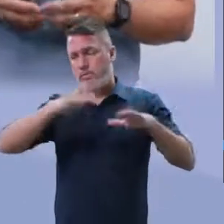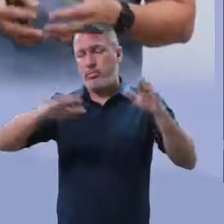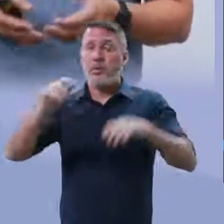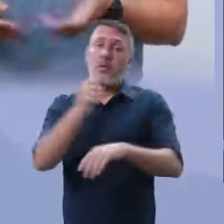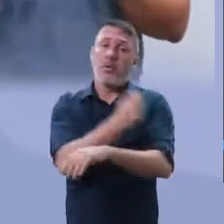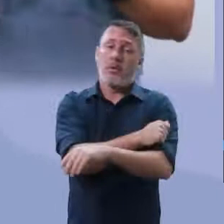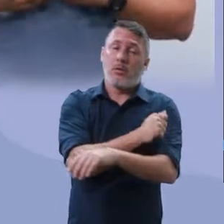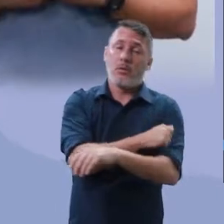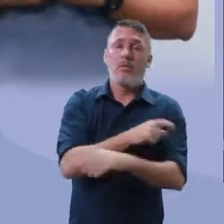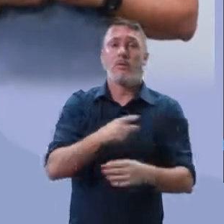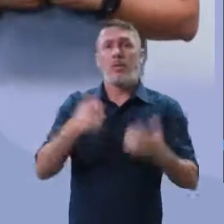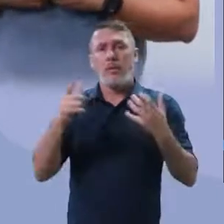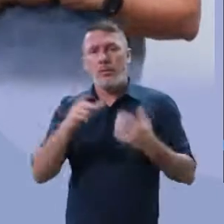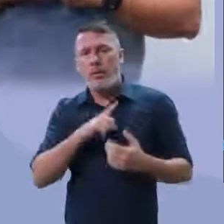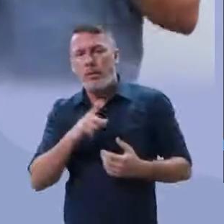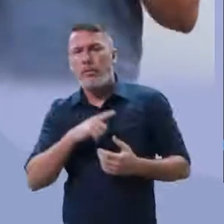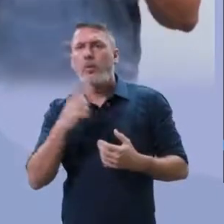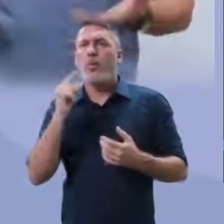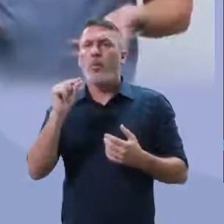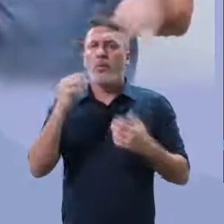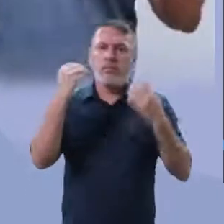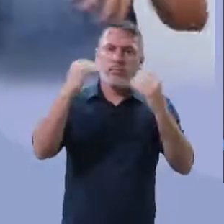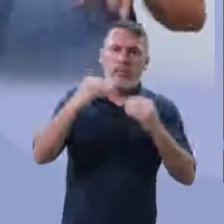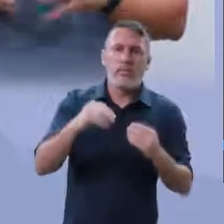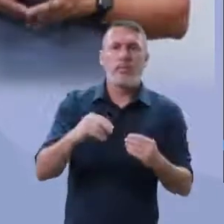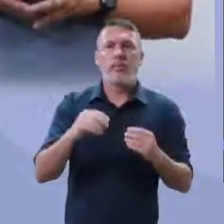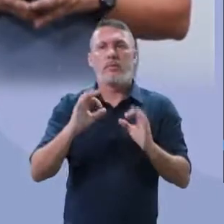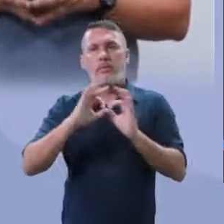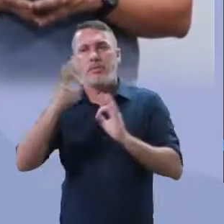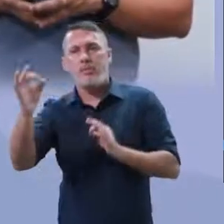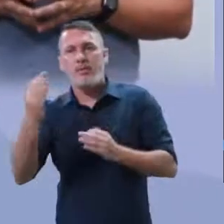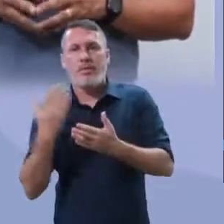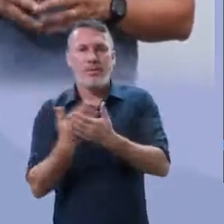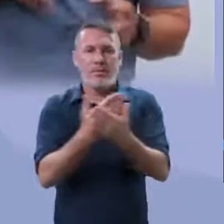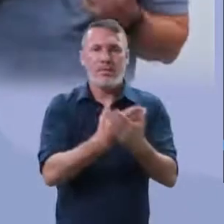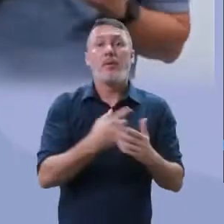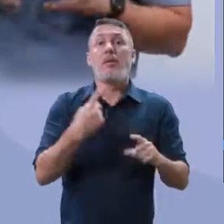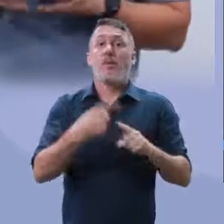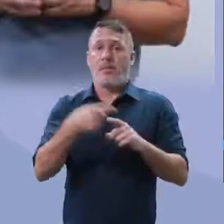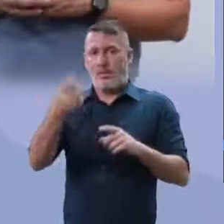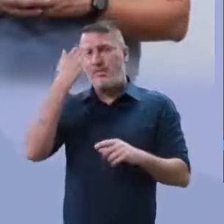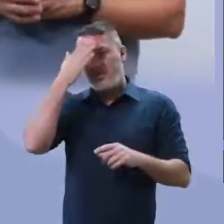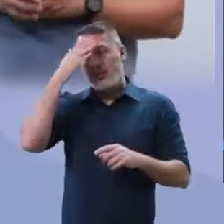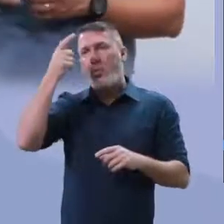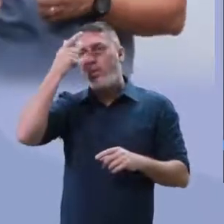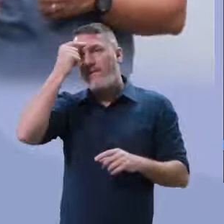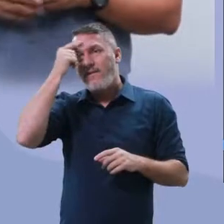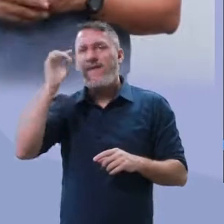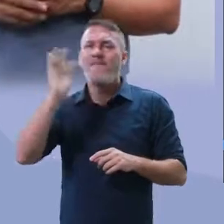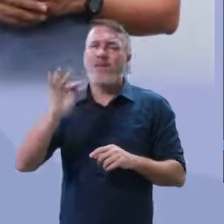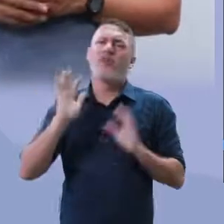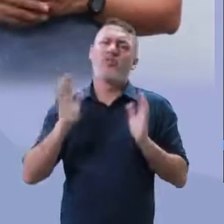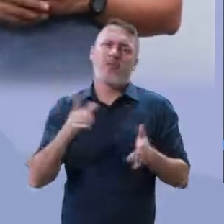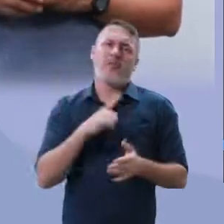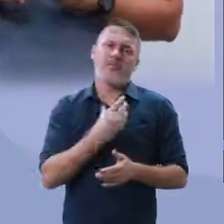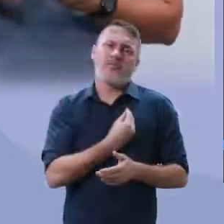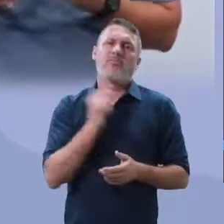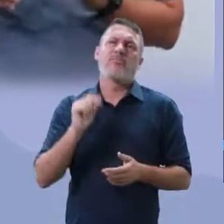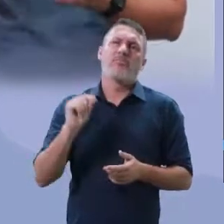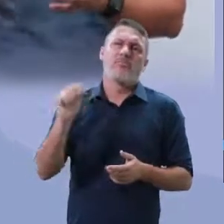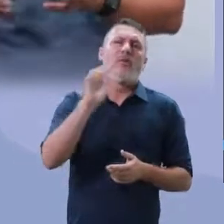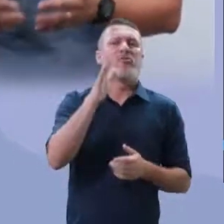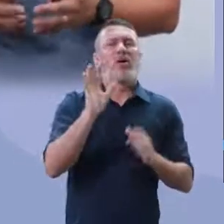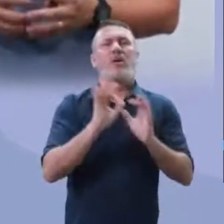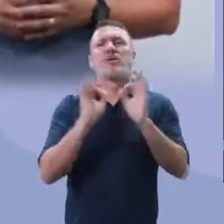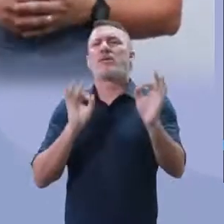eles falaram, não, professor, eu preferi mil vezes a educação à distância. até porque as universidades já trabalham com isso. Isso